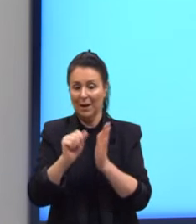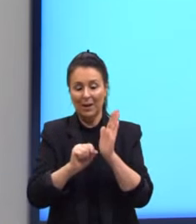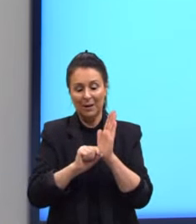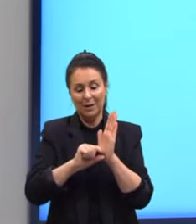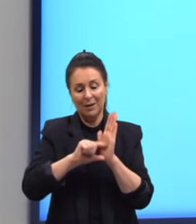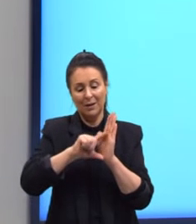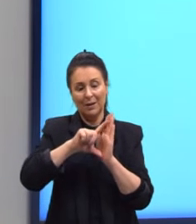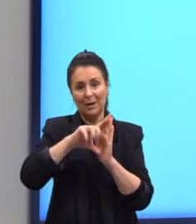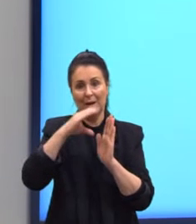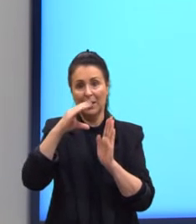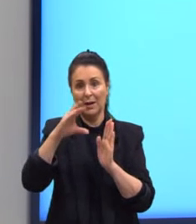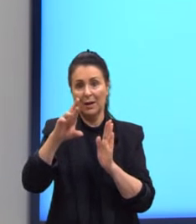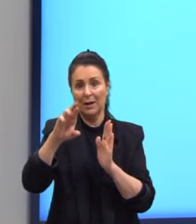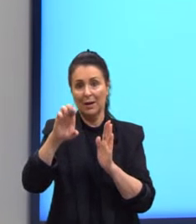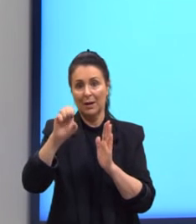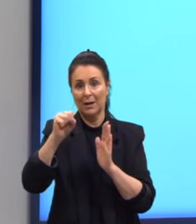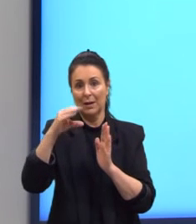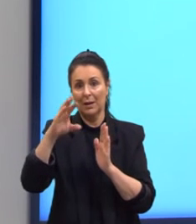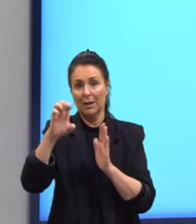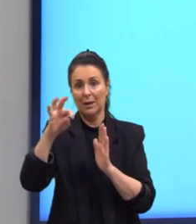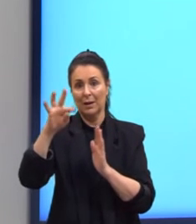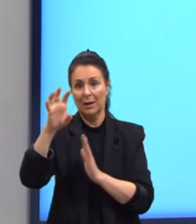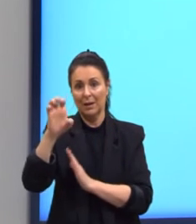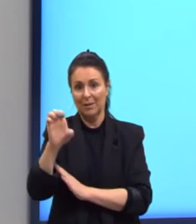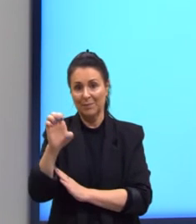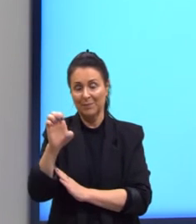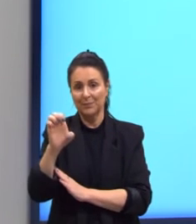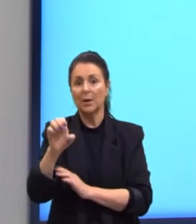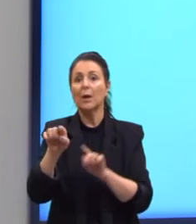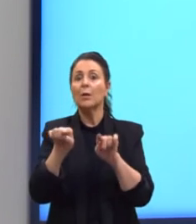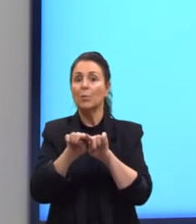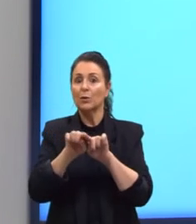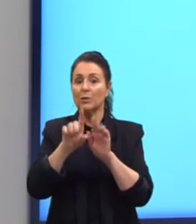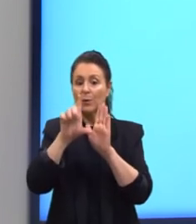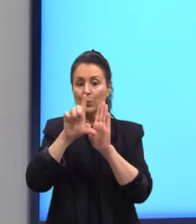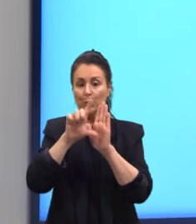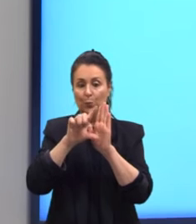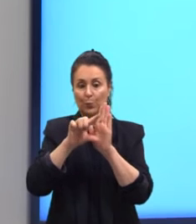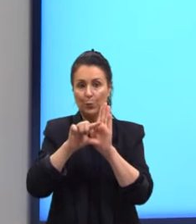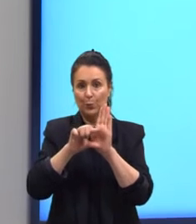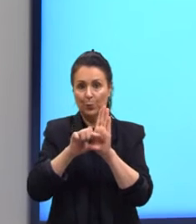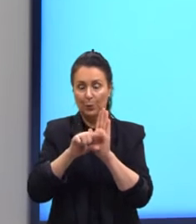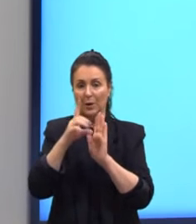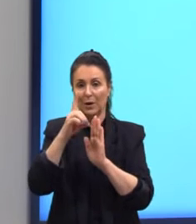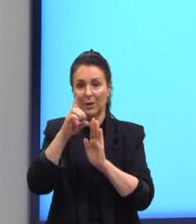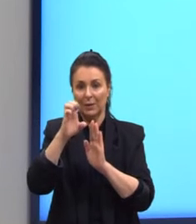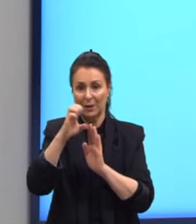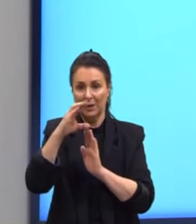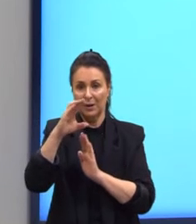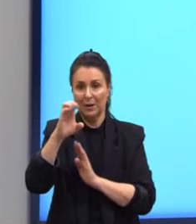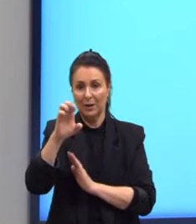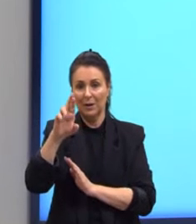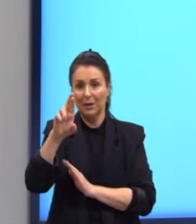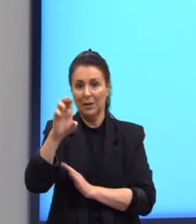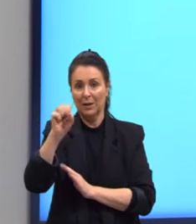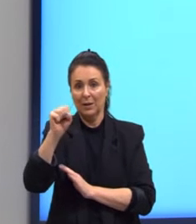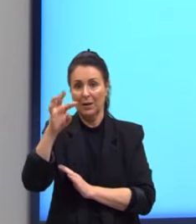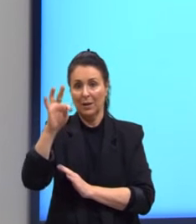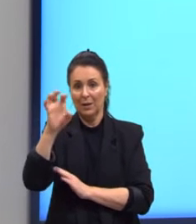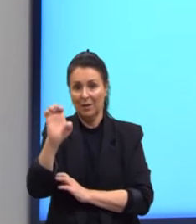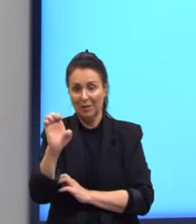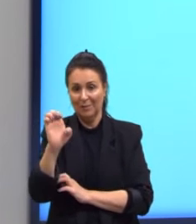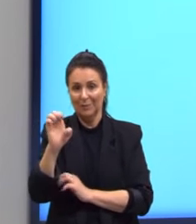crescente. E pode ser também decrescente quando a razão então for menor do que zero.